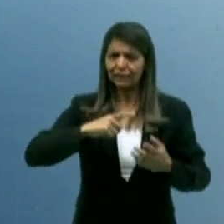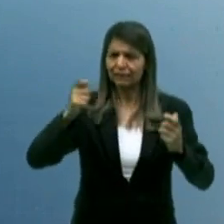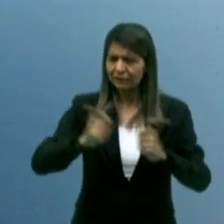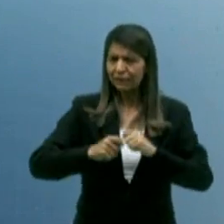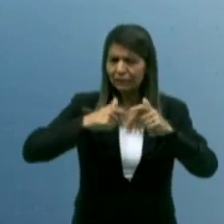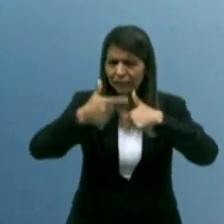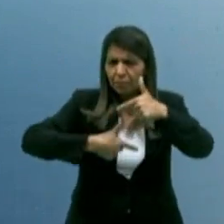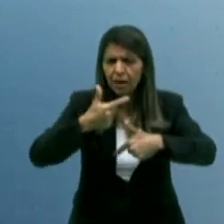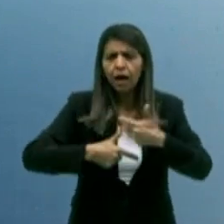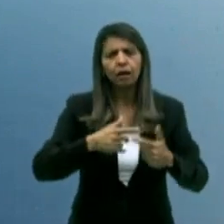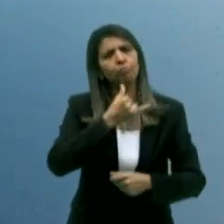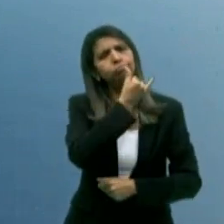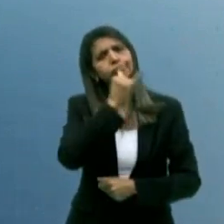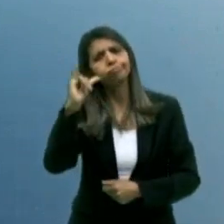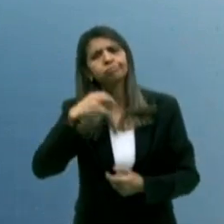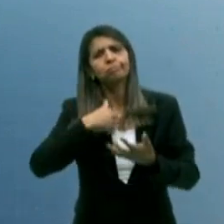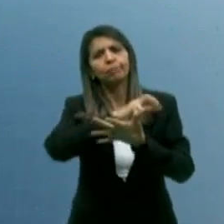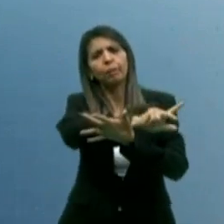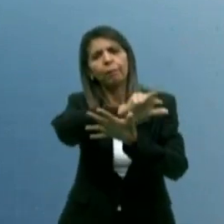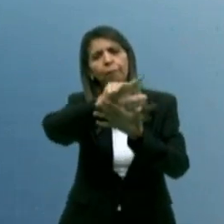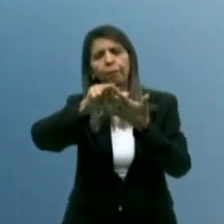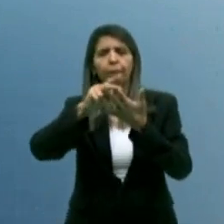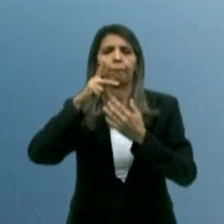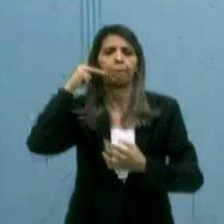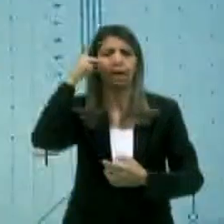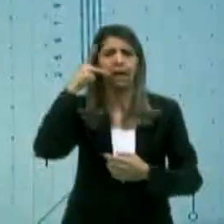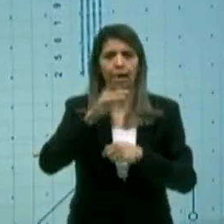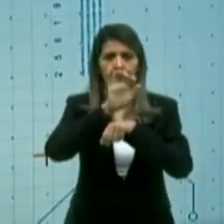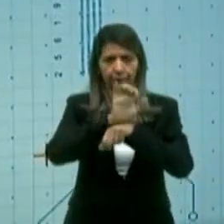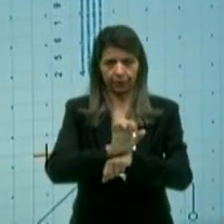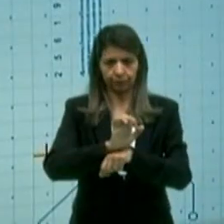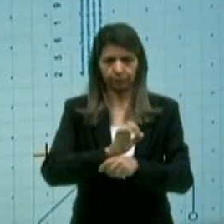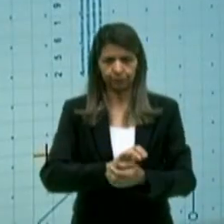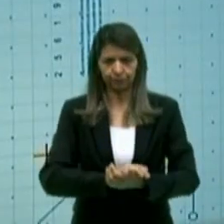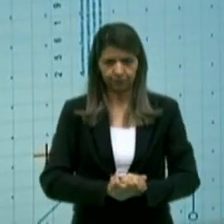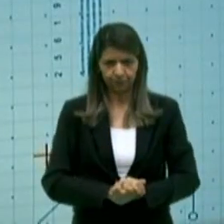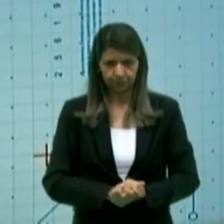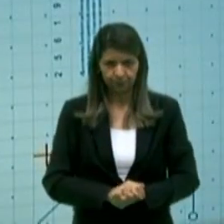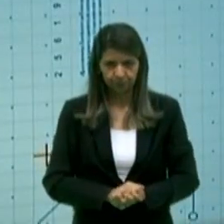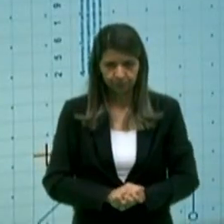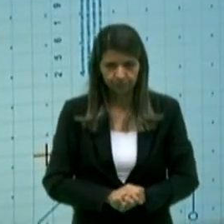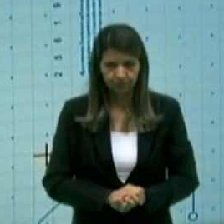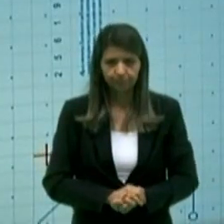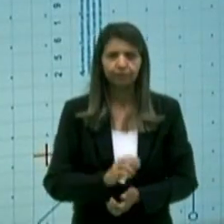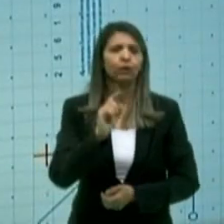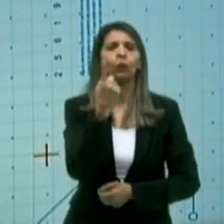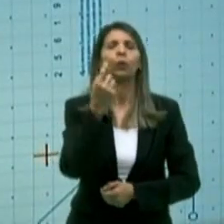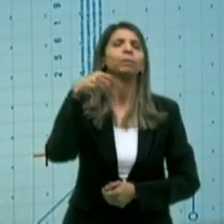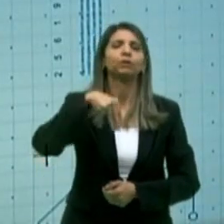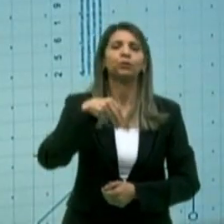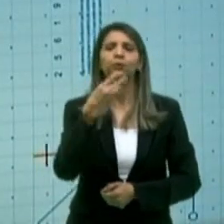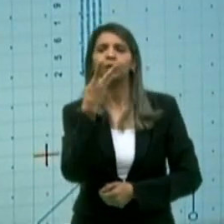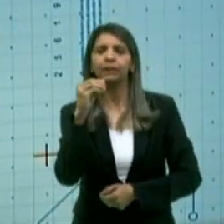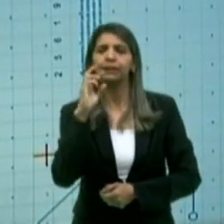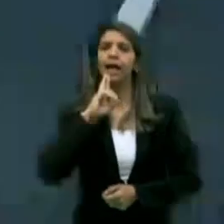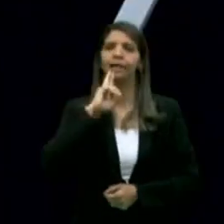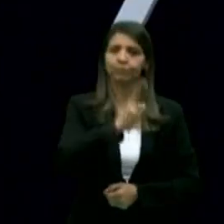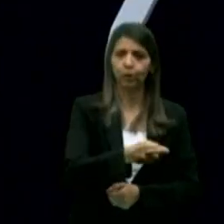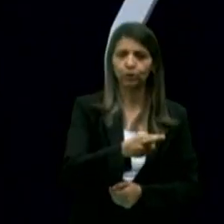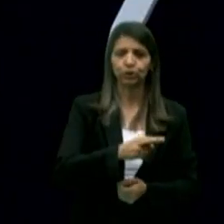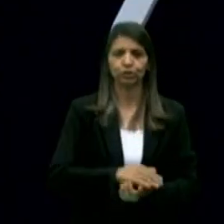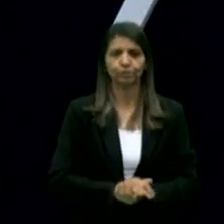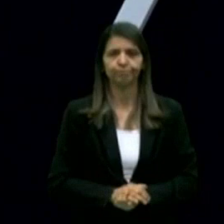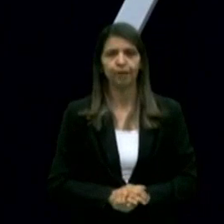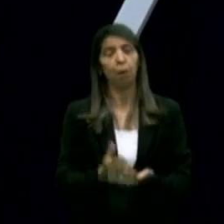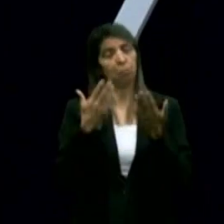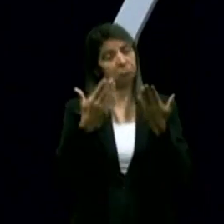sendo praticadas no estado da Paraíba? O candidato veneziano tem 1 minuto e 30 para a resposta. Pois não, Major.